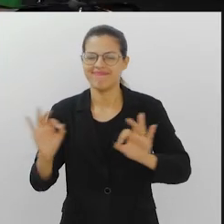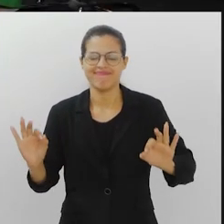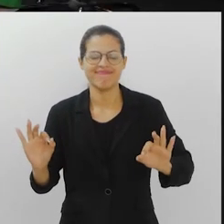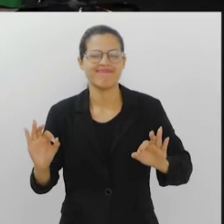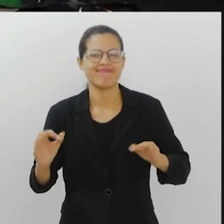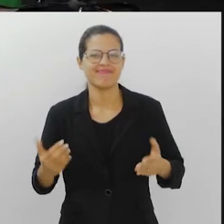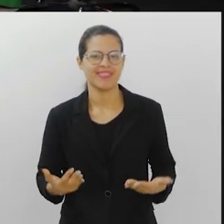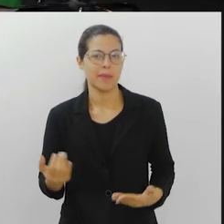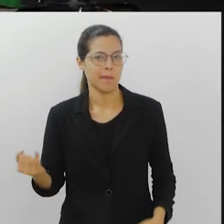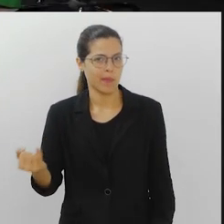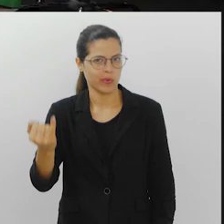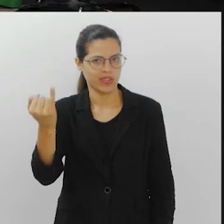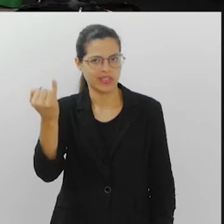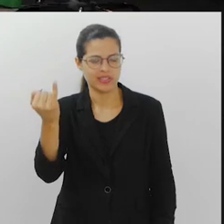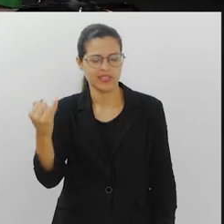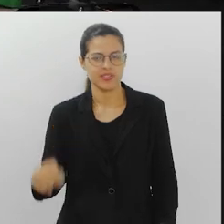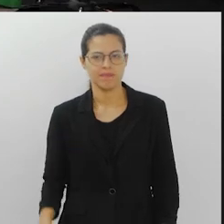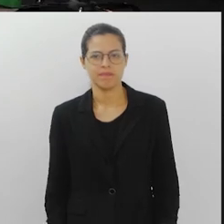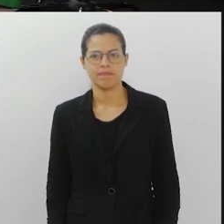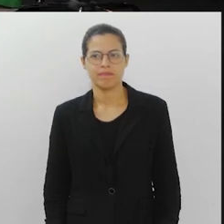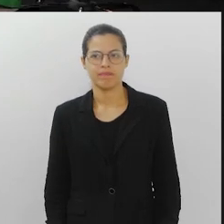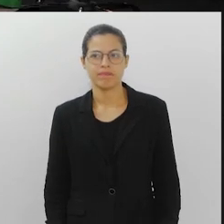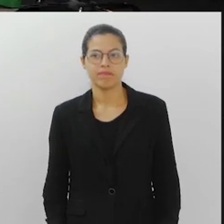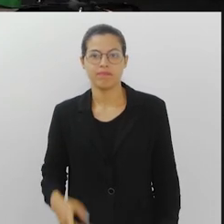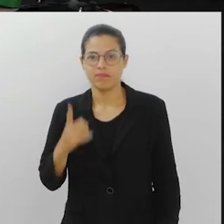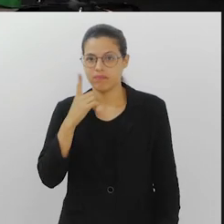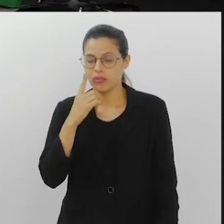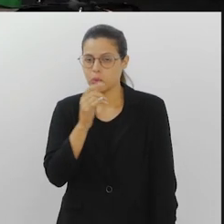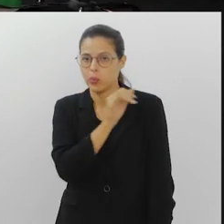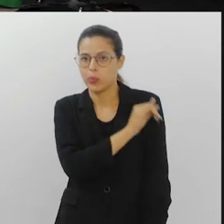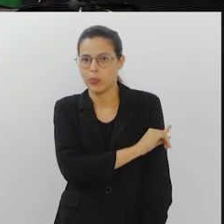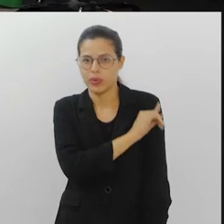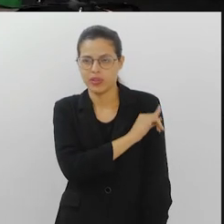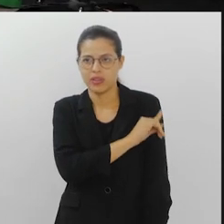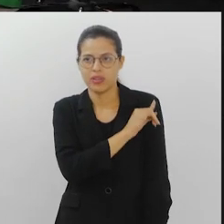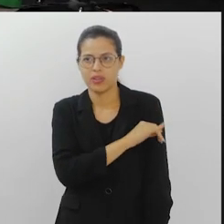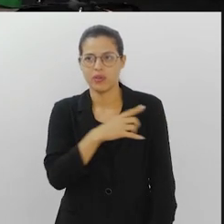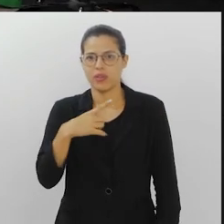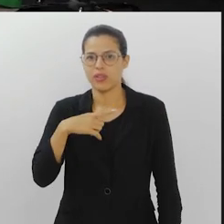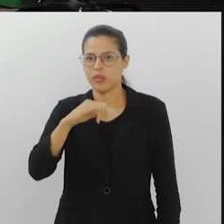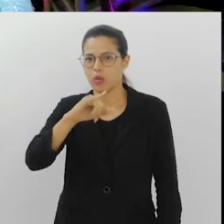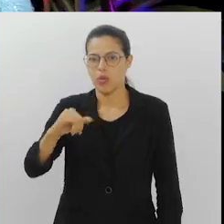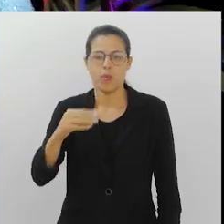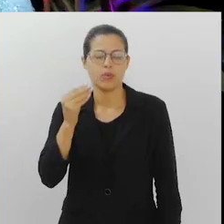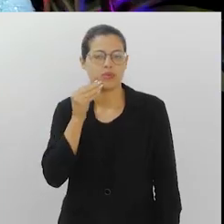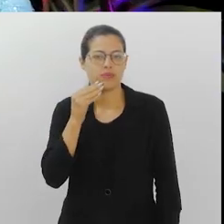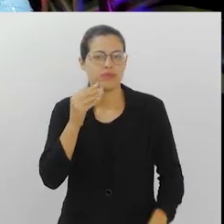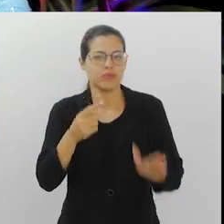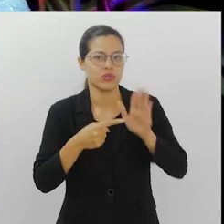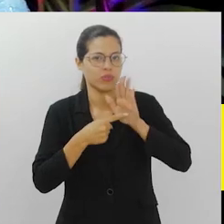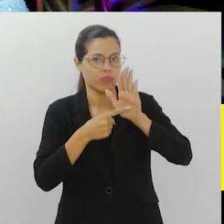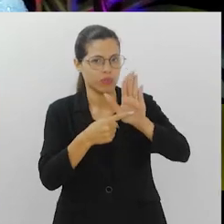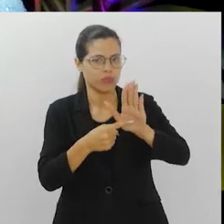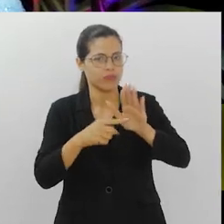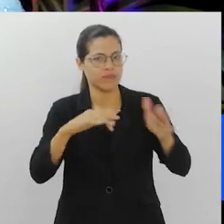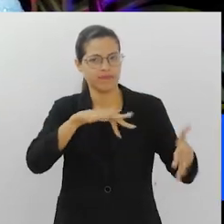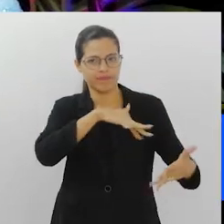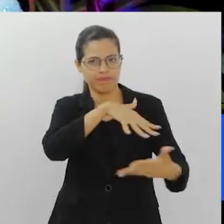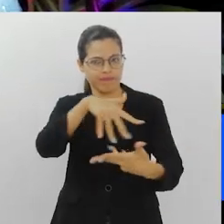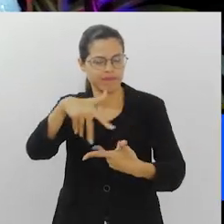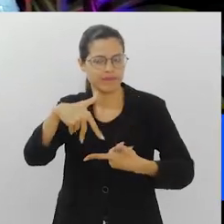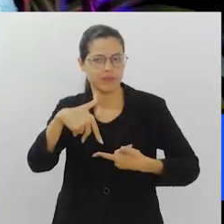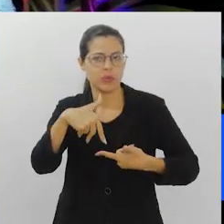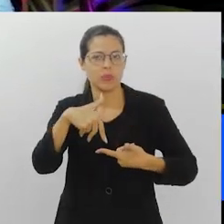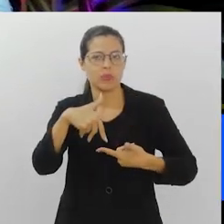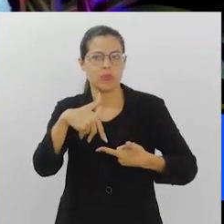aqui. É sempre muito importante. Olha, o Rio de Janeiro terá aí a oportunidade de mostrar para o mundo